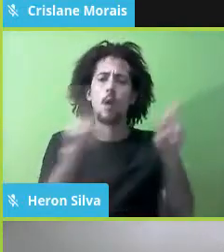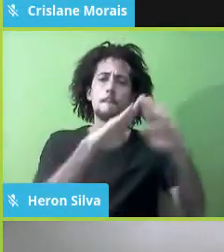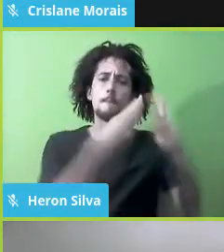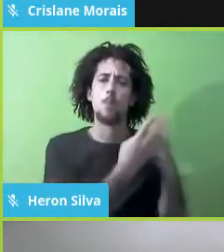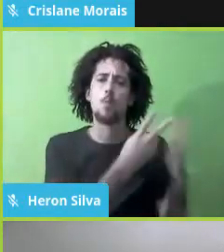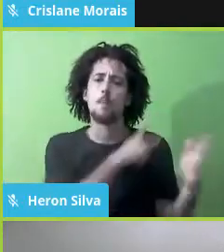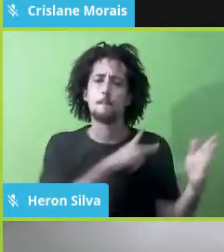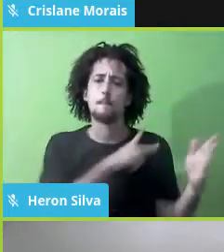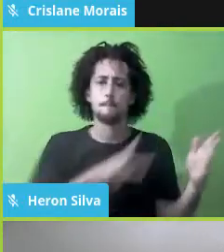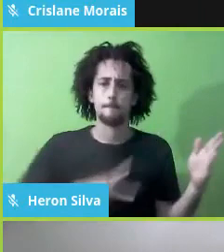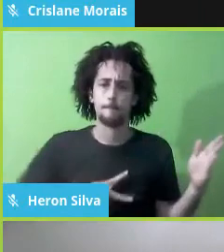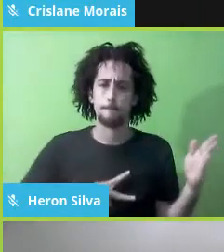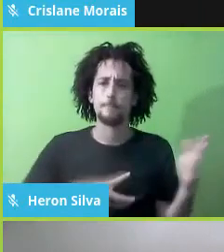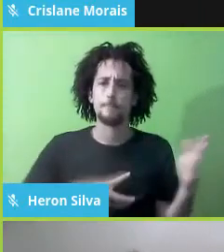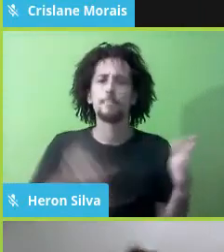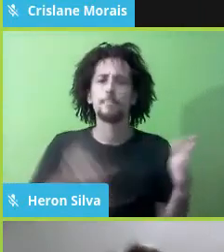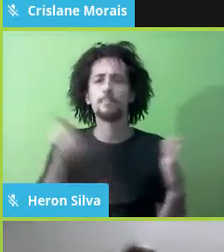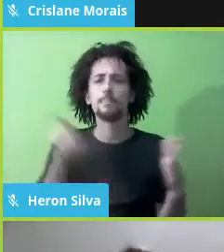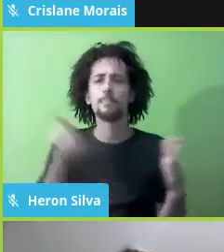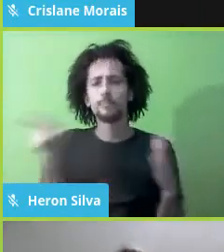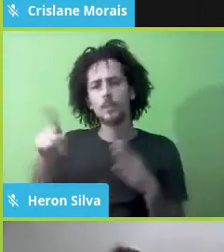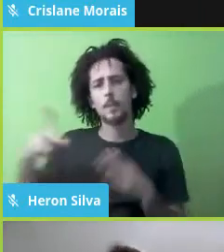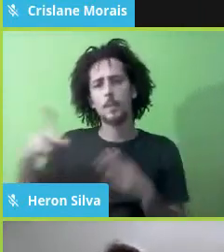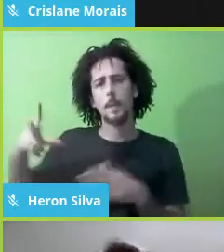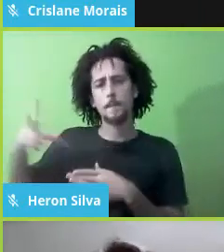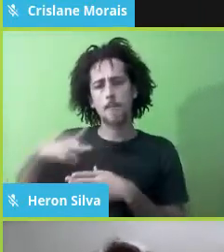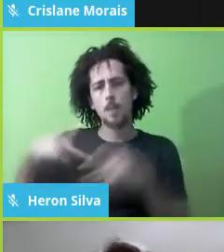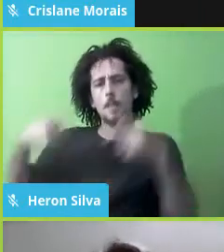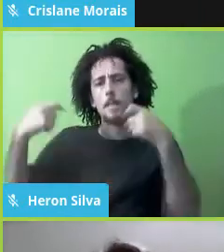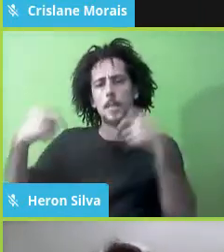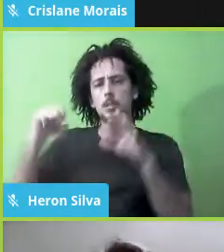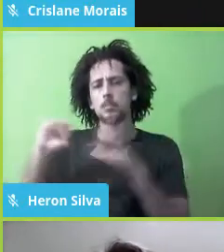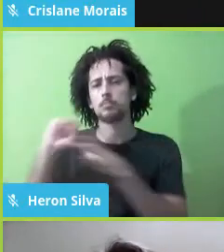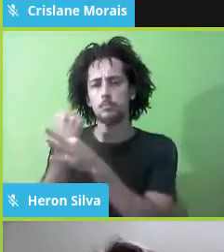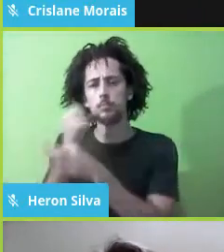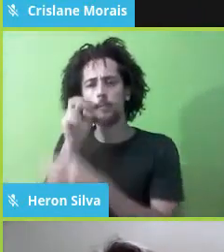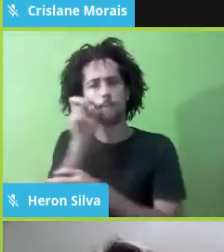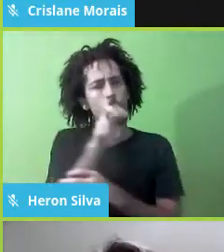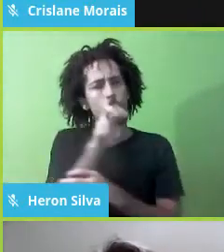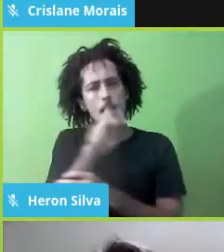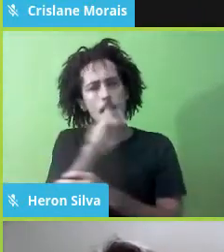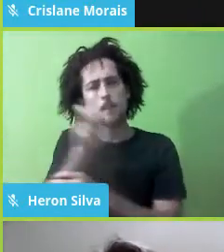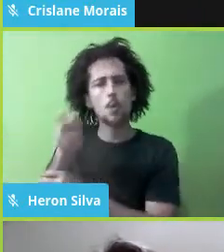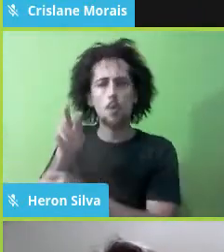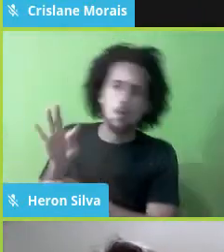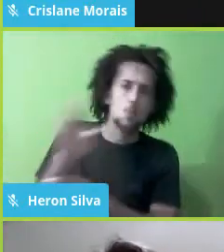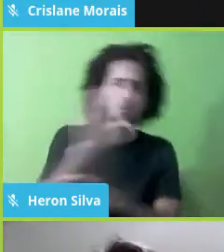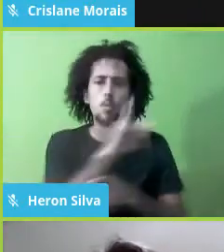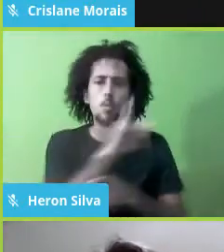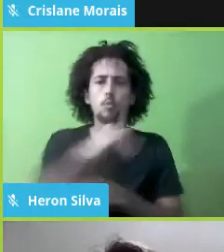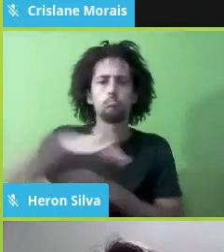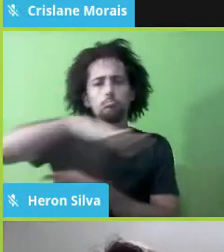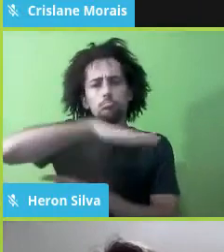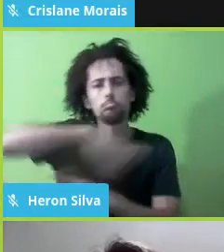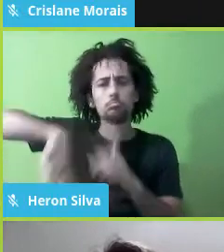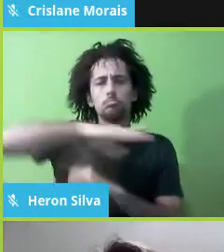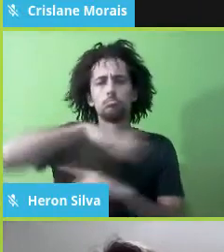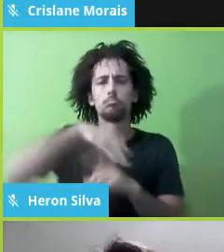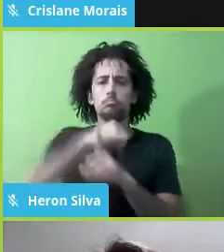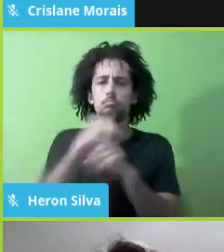enfim, ela tinha que observar tudo aquilo que está como princípio da educação